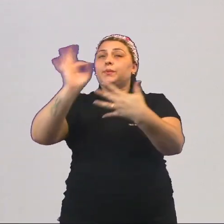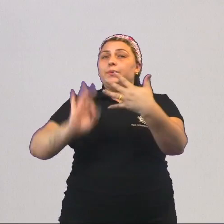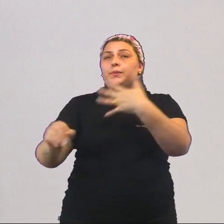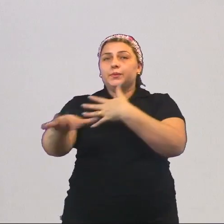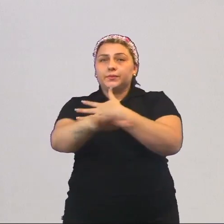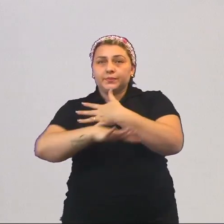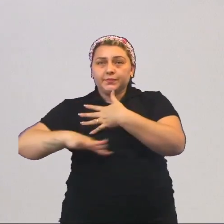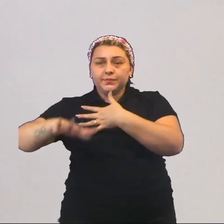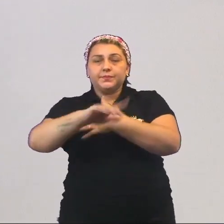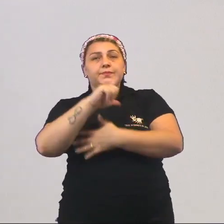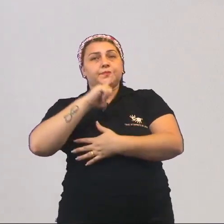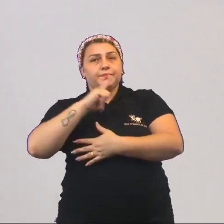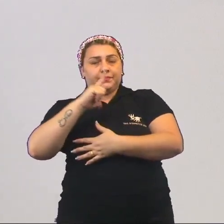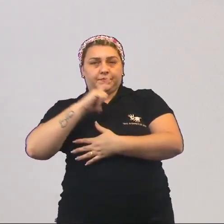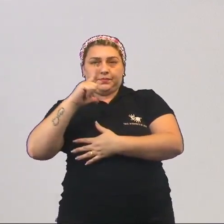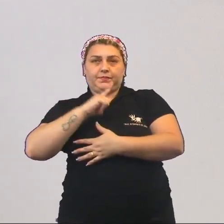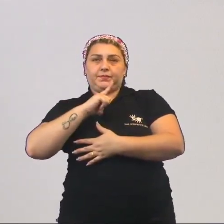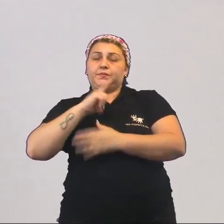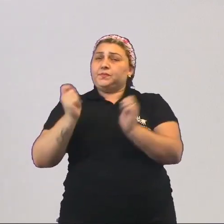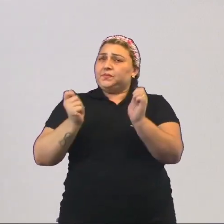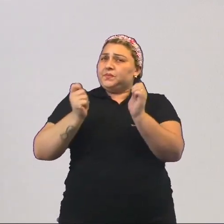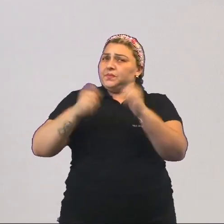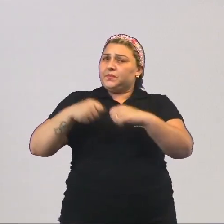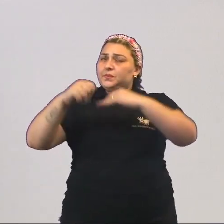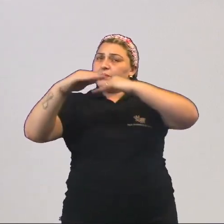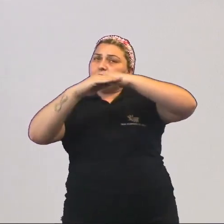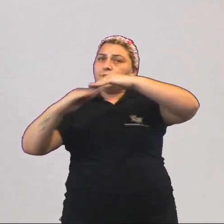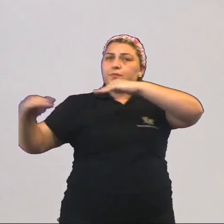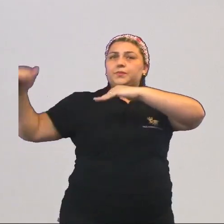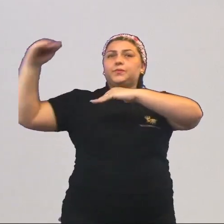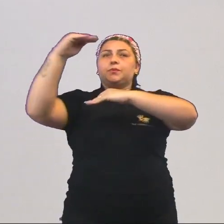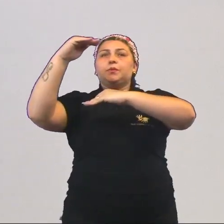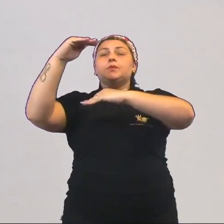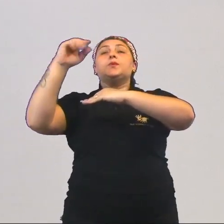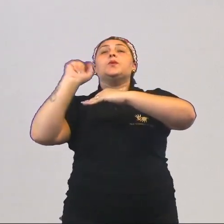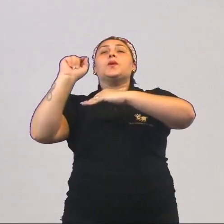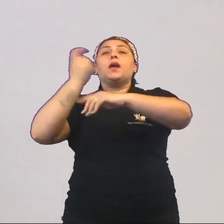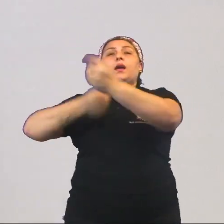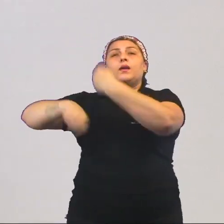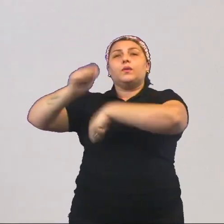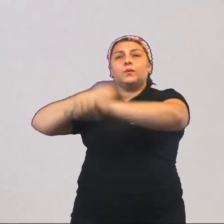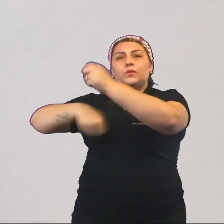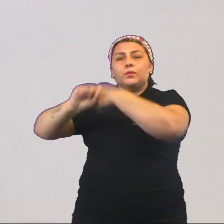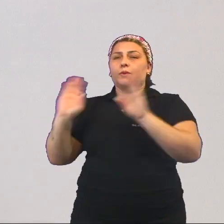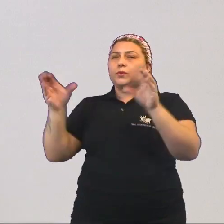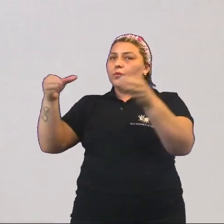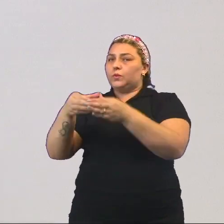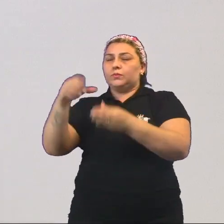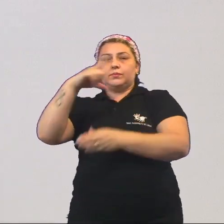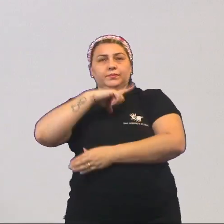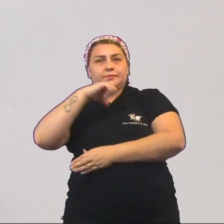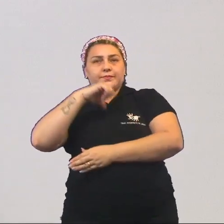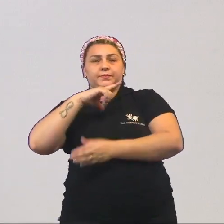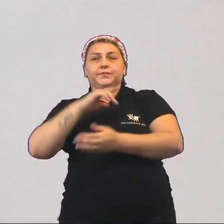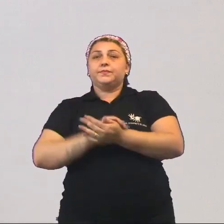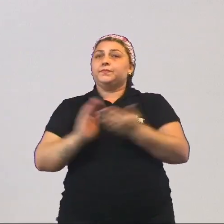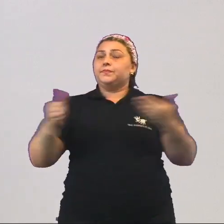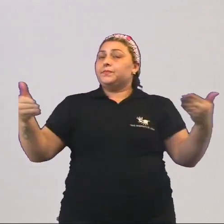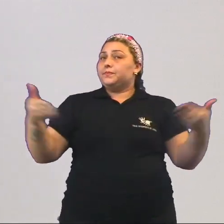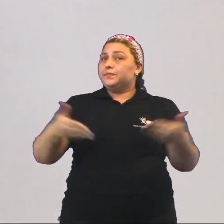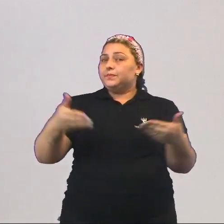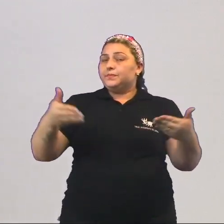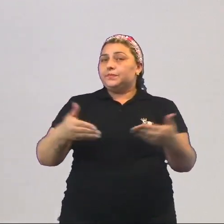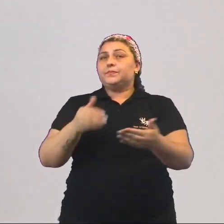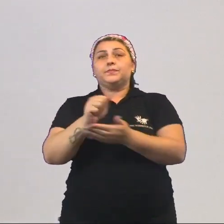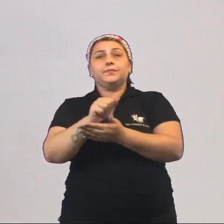social esteja em uma condição de superioridade é o poder econômico que ela possui. Agora,